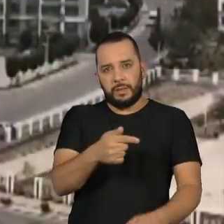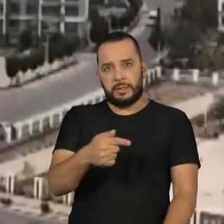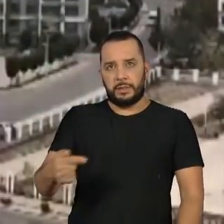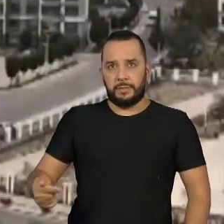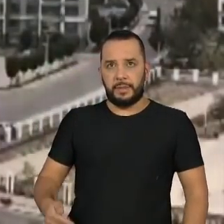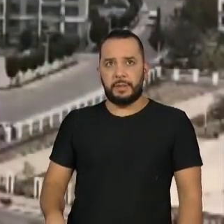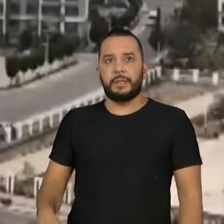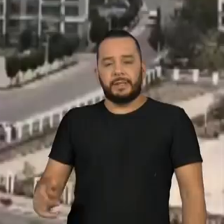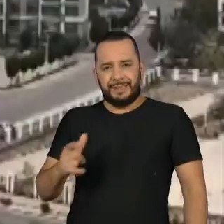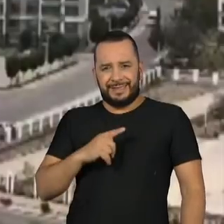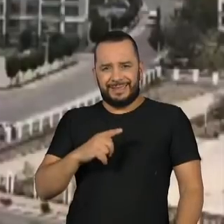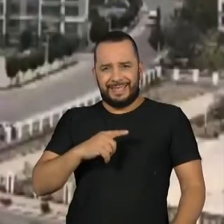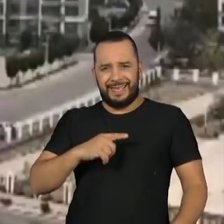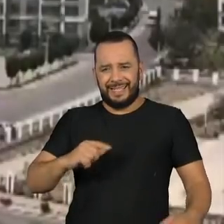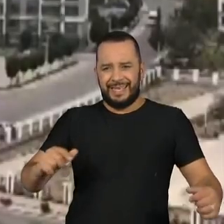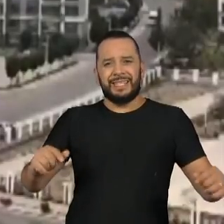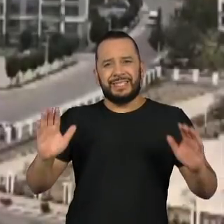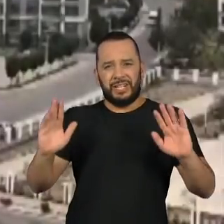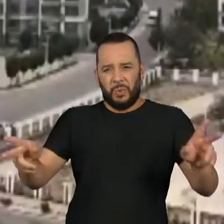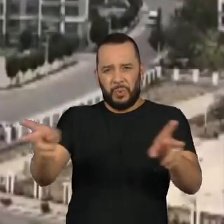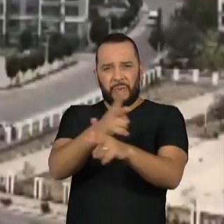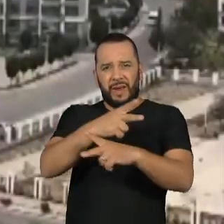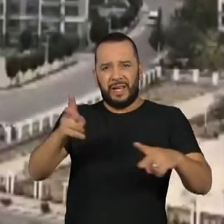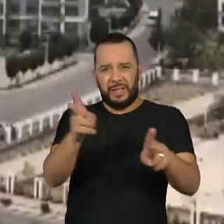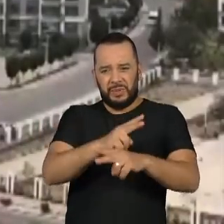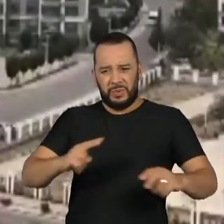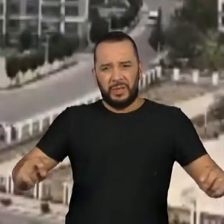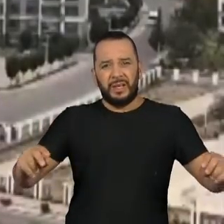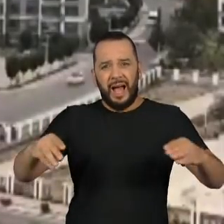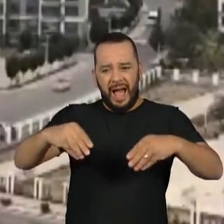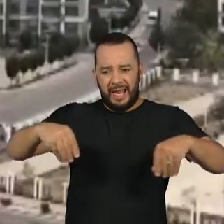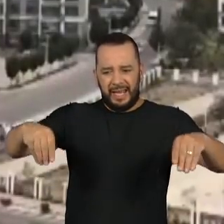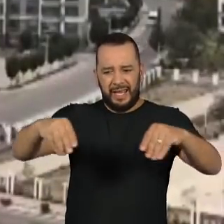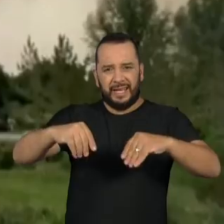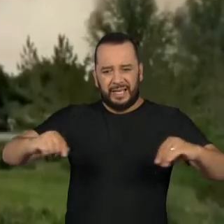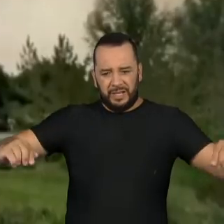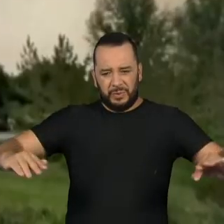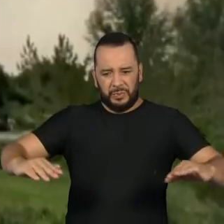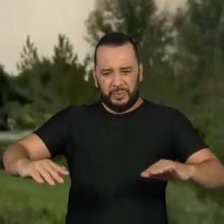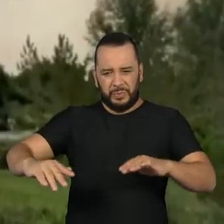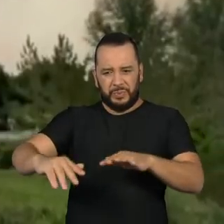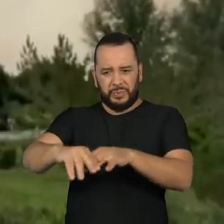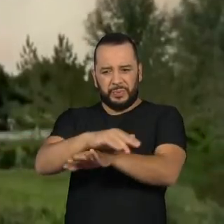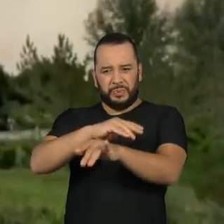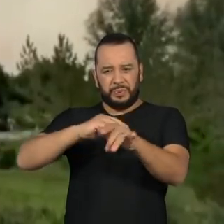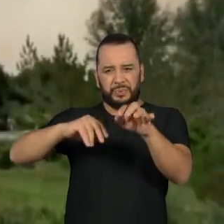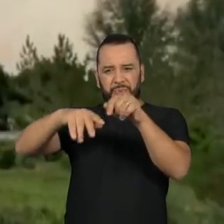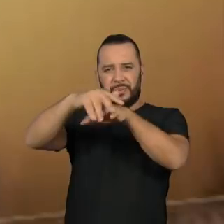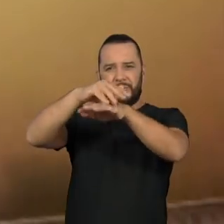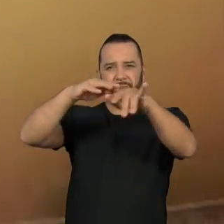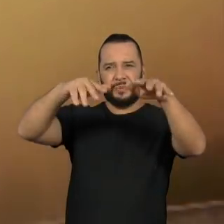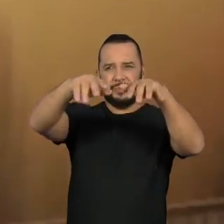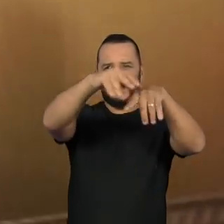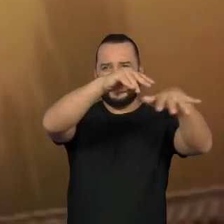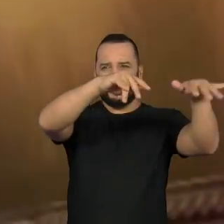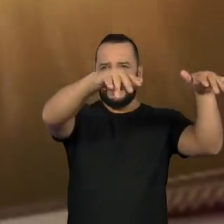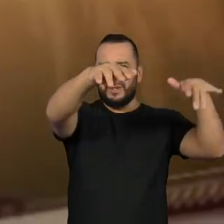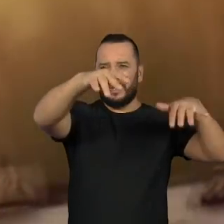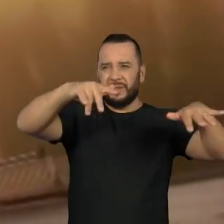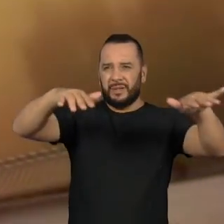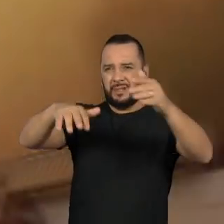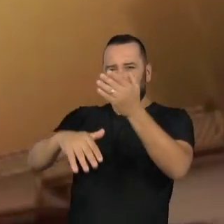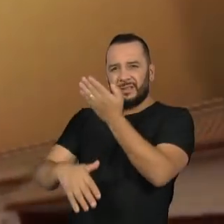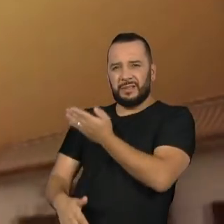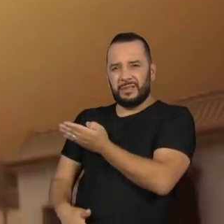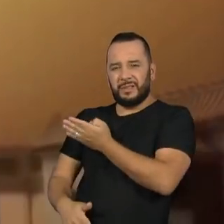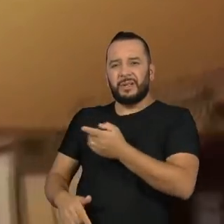Tempestade de areia com 100 metros de altura encobre temporariamente a cidade turística de Dunhuang, à beira